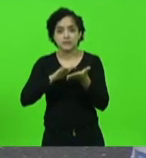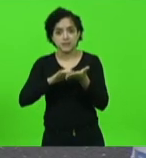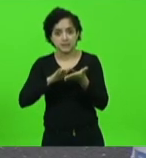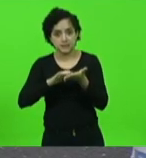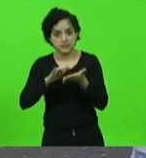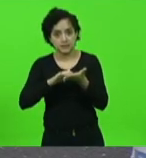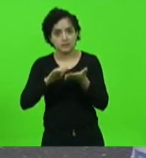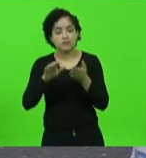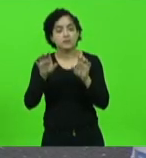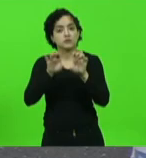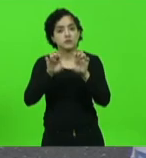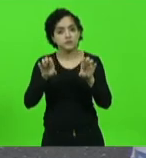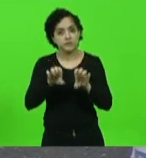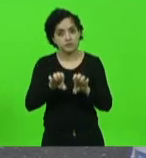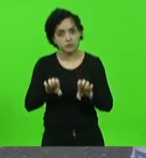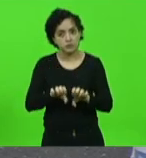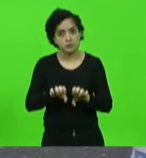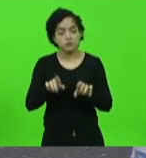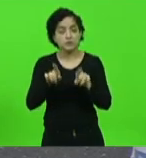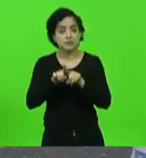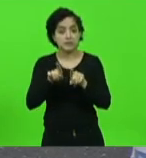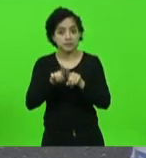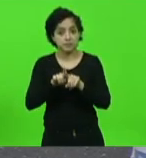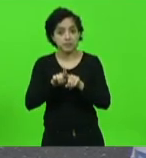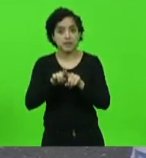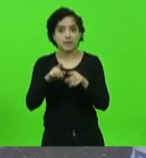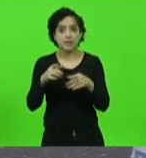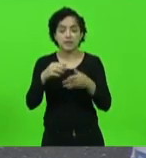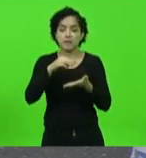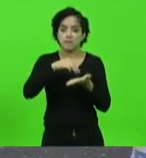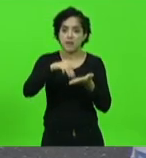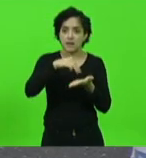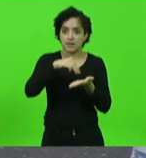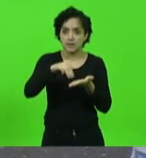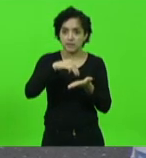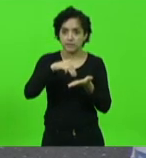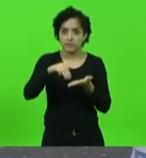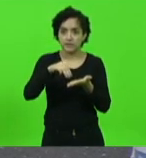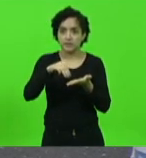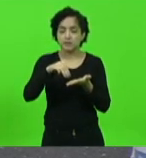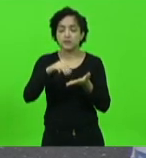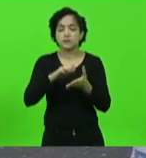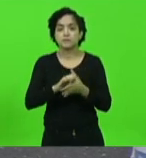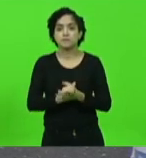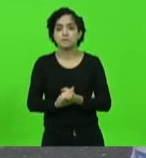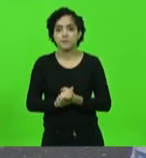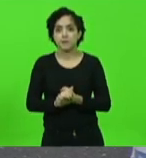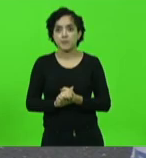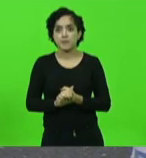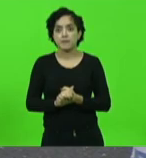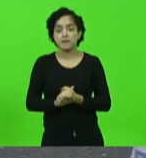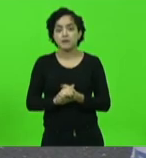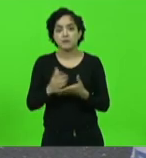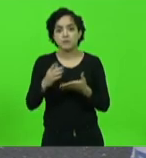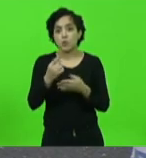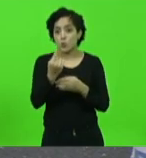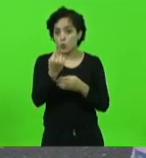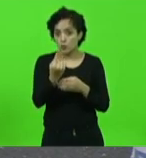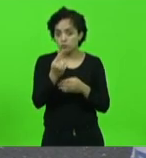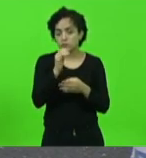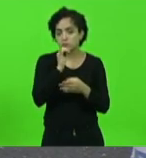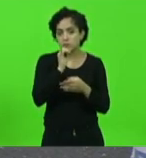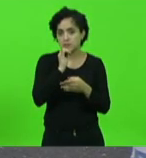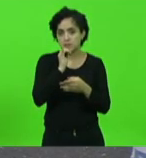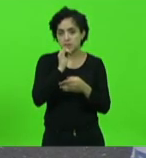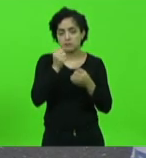infraestrutura também os municípios de maravilha e de bom Jesus do oeste para citar um dos exemplos